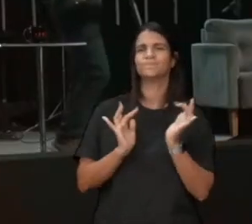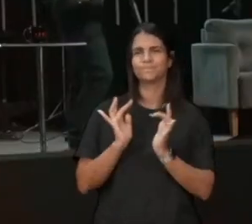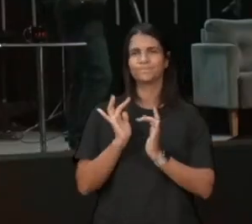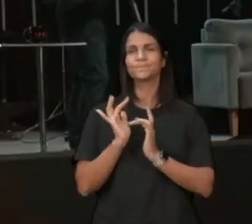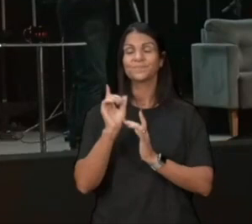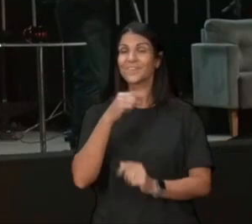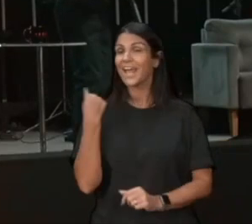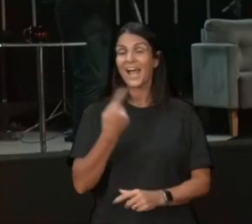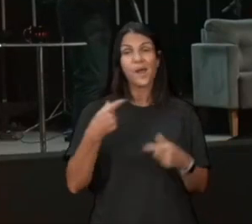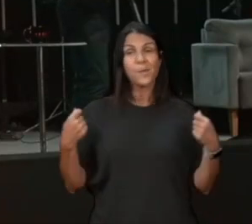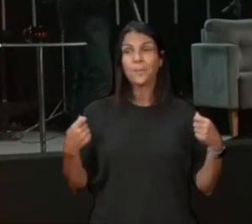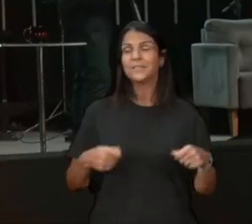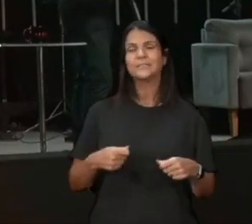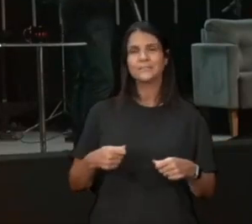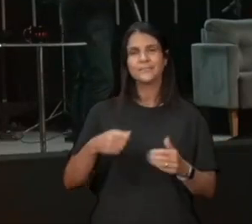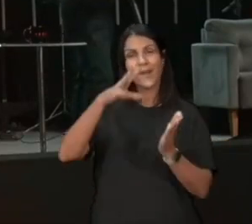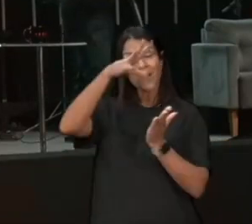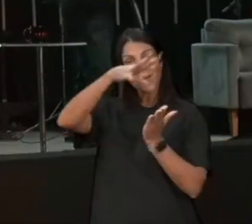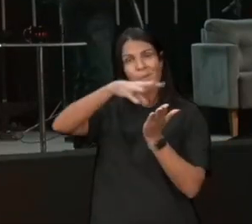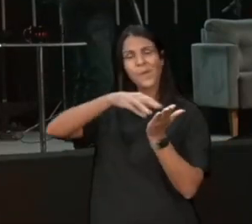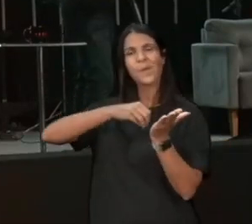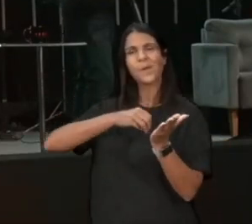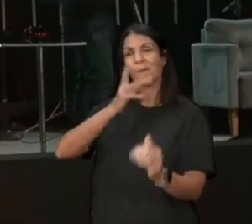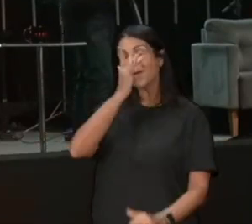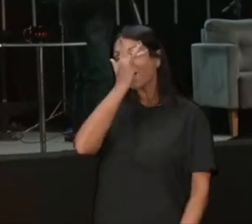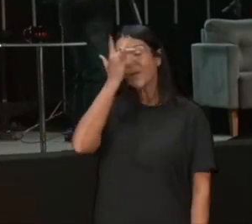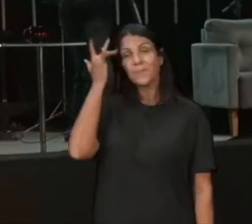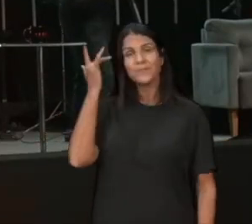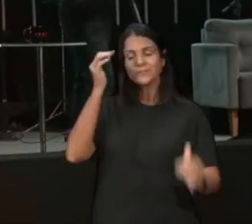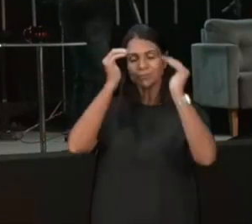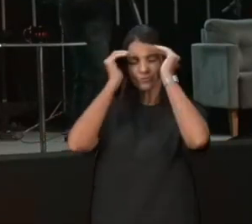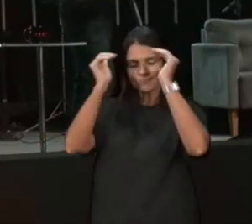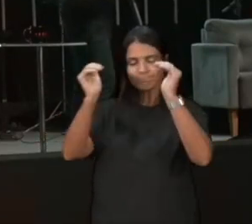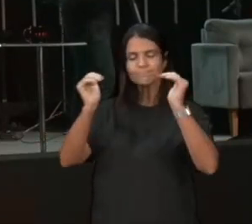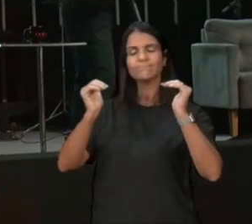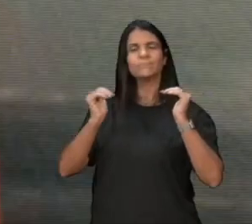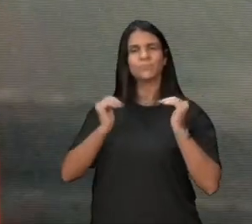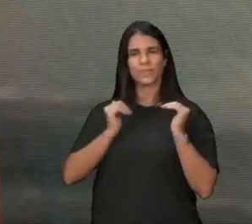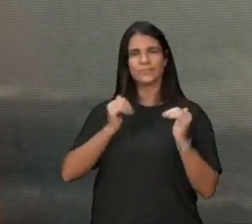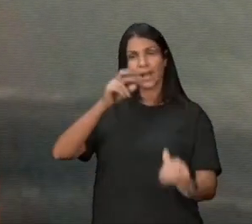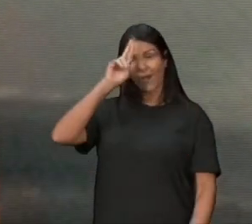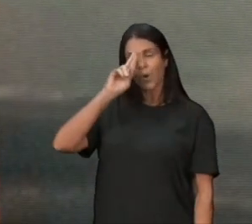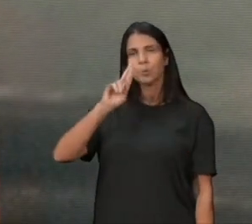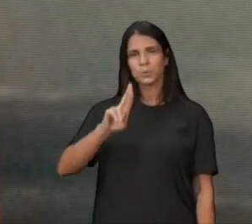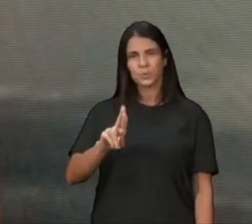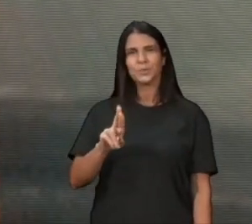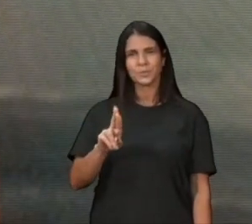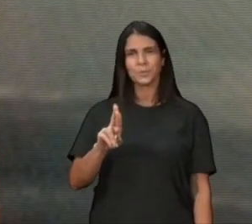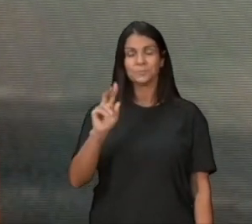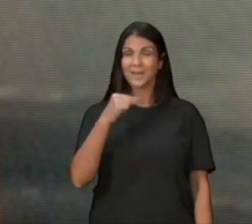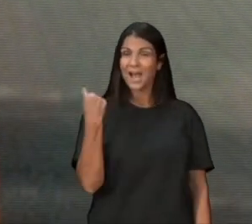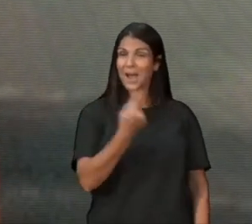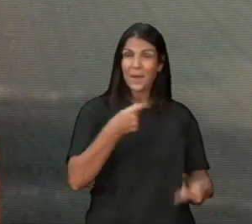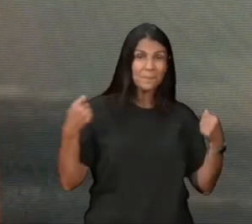a gente tem que imitar pessoas que sabem, se submeter às autoridades, a gente precisa saber se submeter às